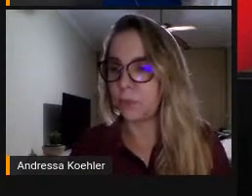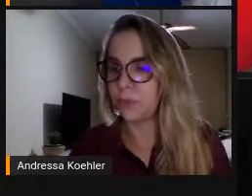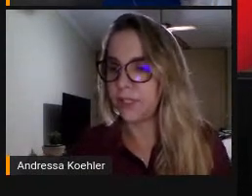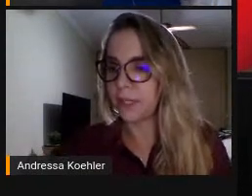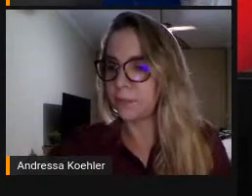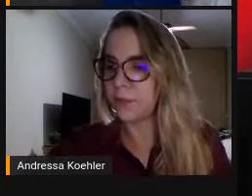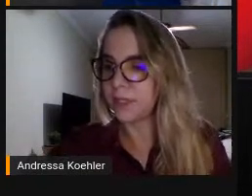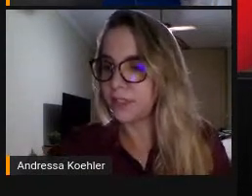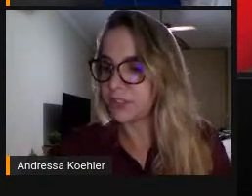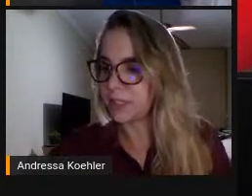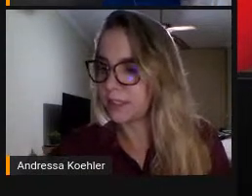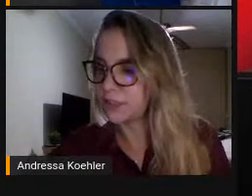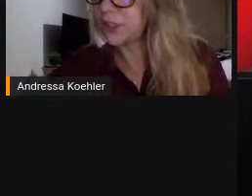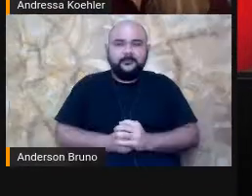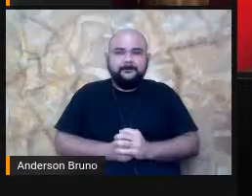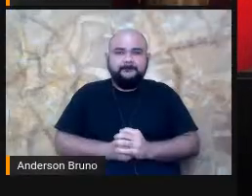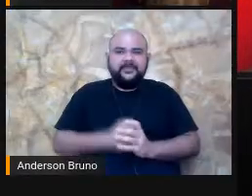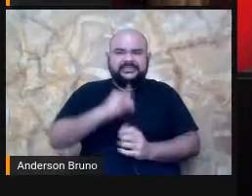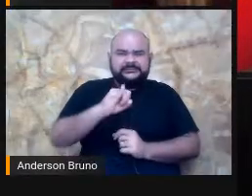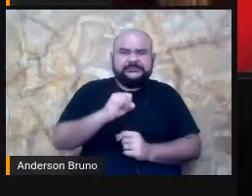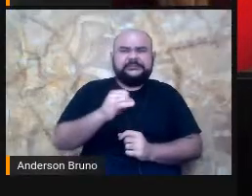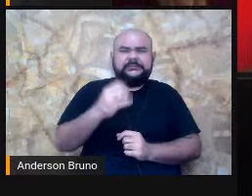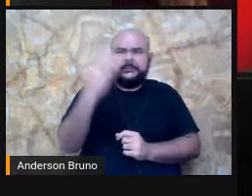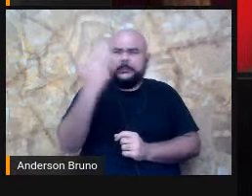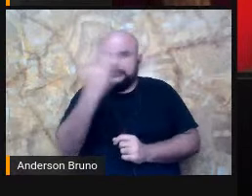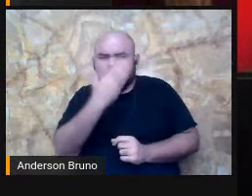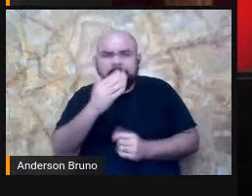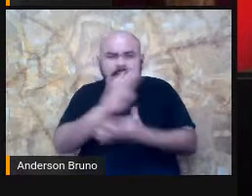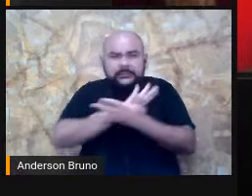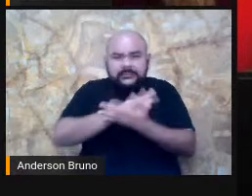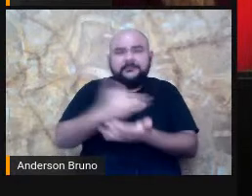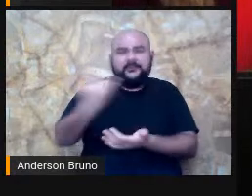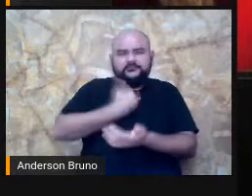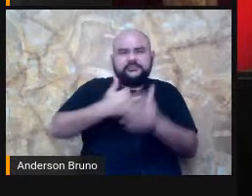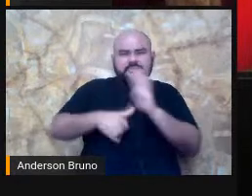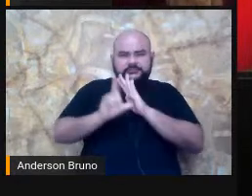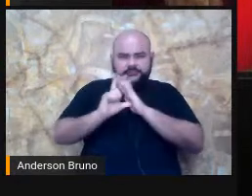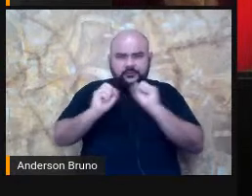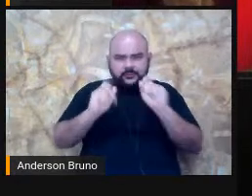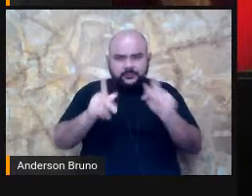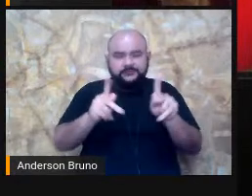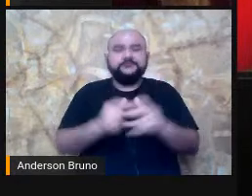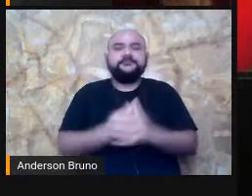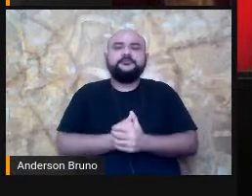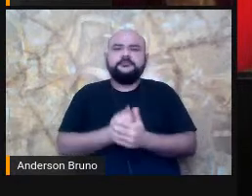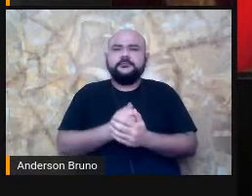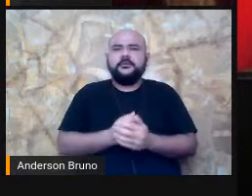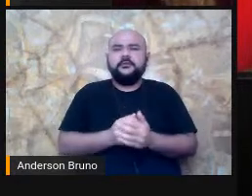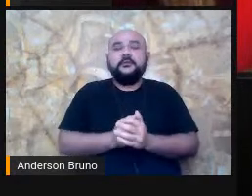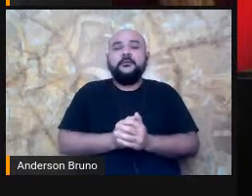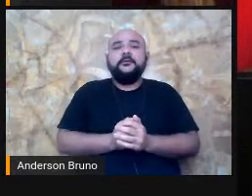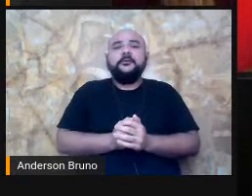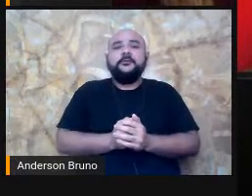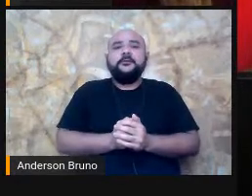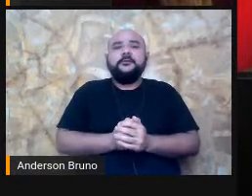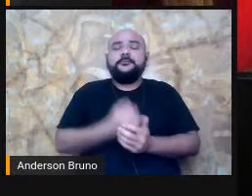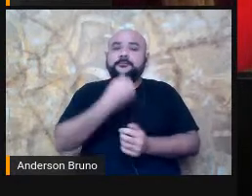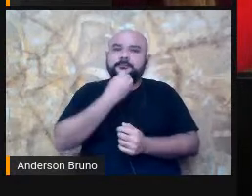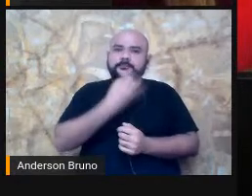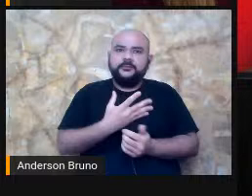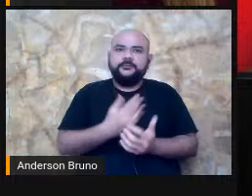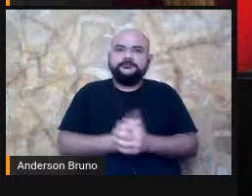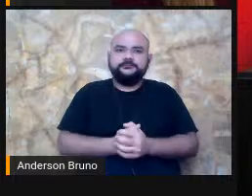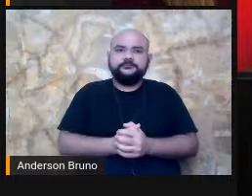me comuniquem por aqui. Já está até chegando a mensagem. Tudo certo. Então, como a Vasti falou, nossa